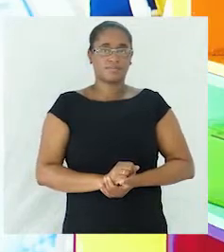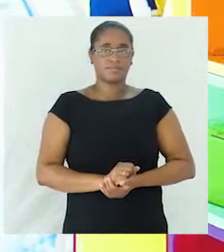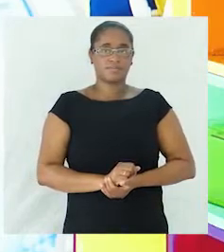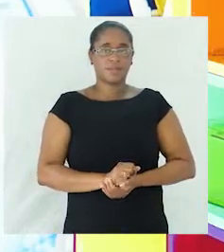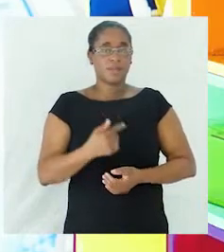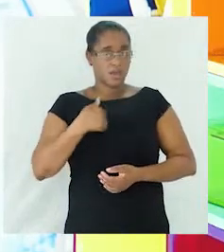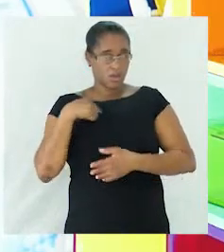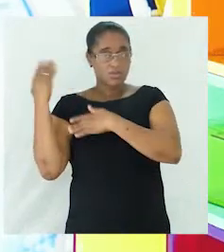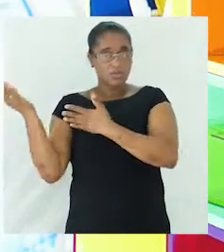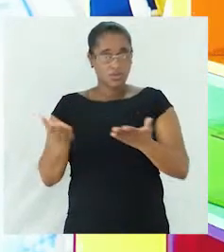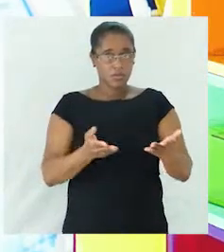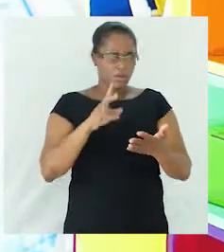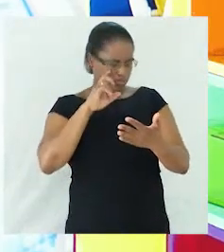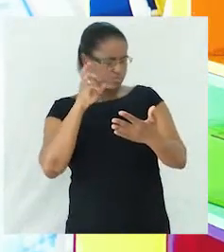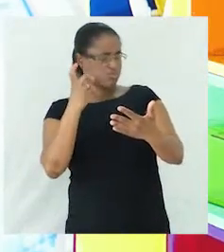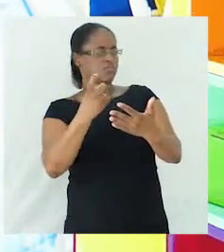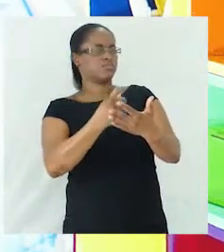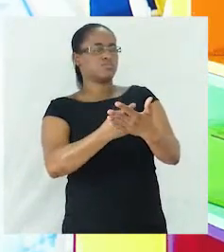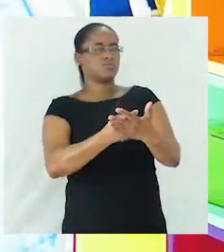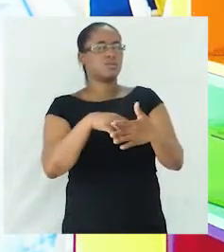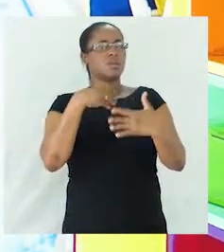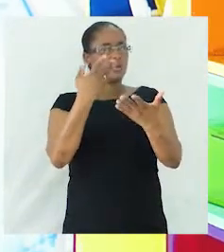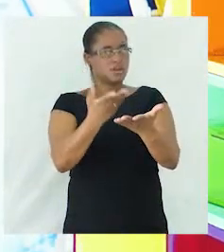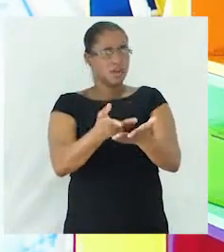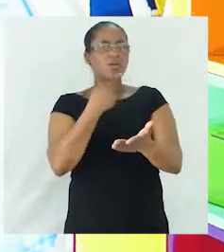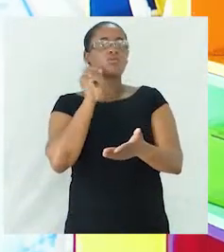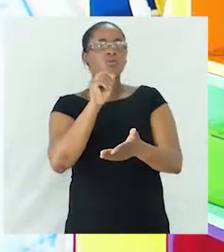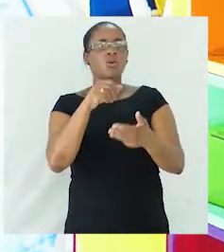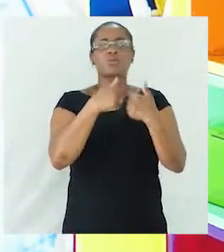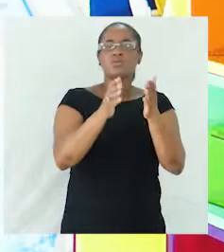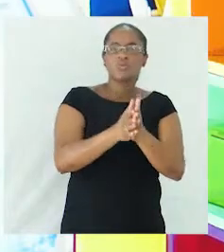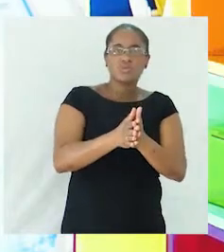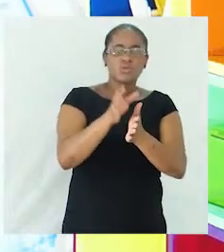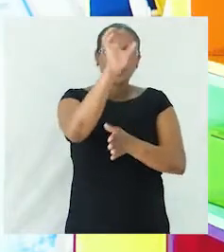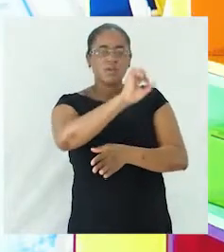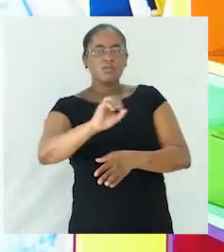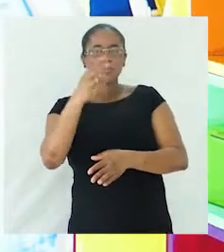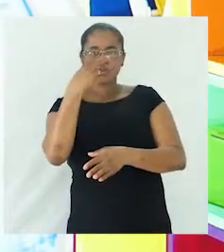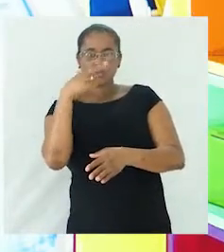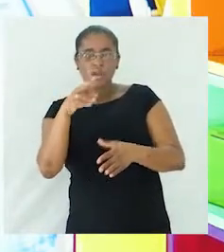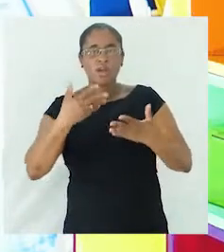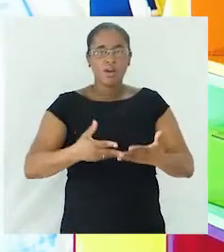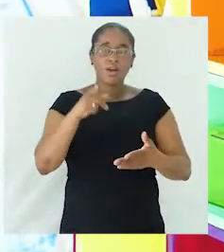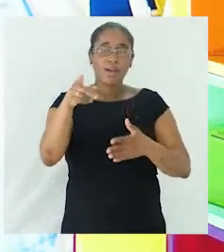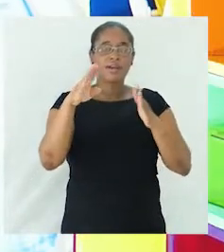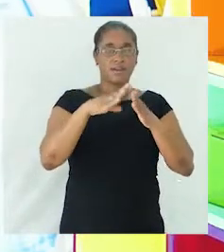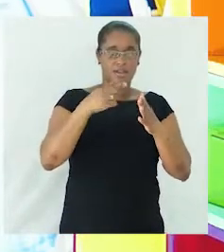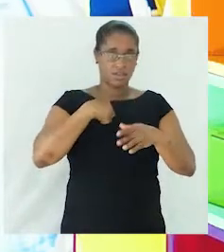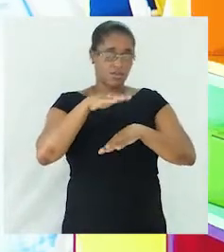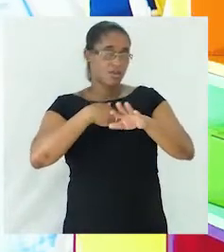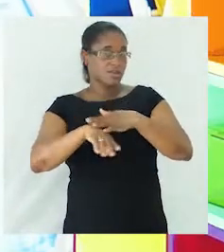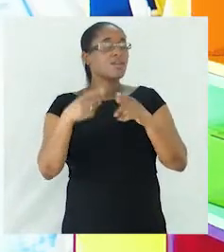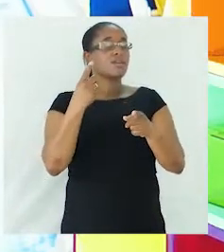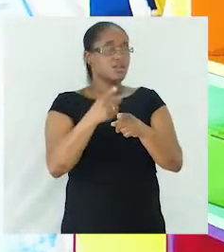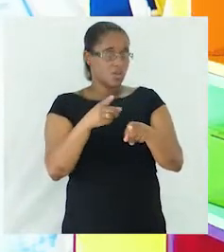vou-vos convidar agora a observar e a dar nome a tudo aquilo que vocês estão a ver, a vos rodear agora lá em casa. Eu vou fazer a mesma coisa aqui.